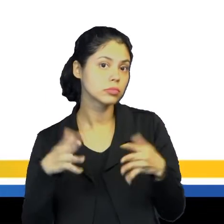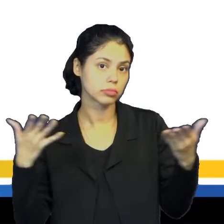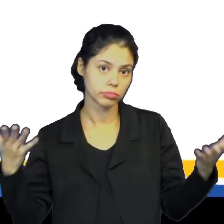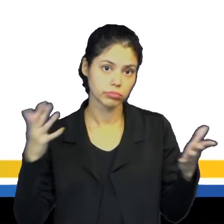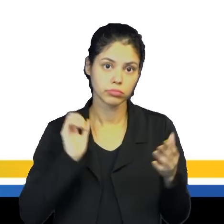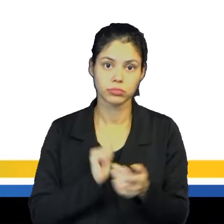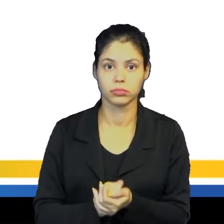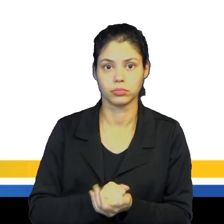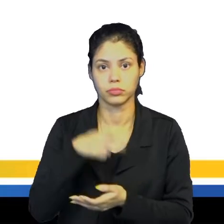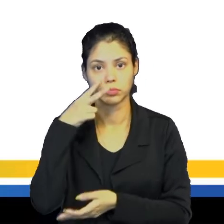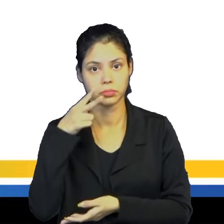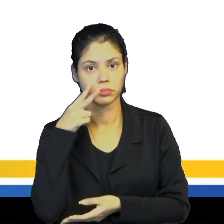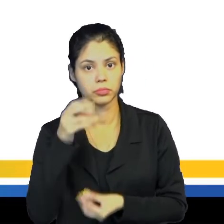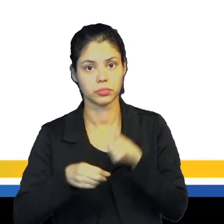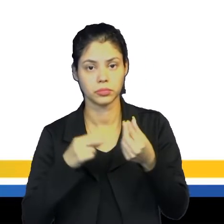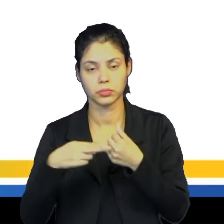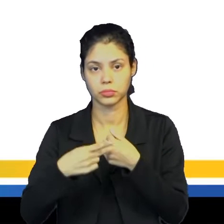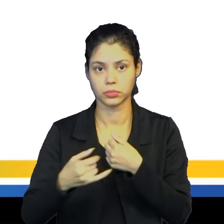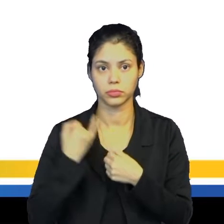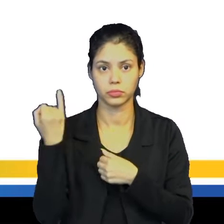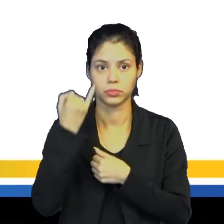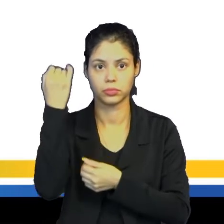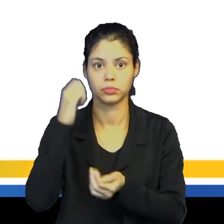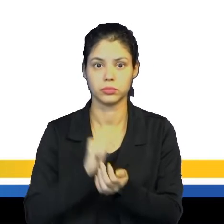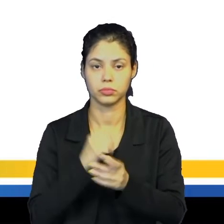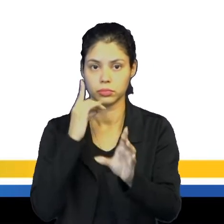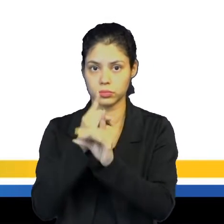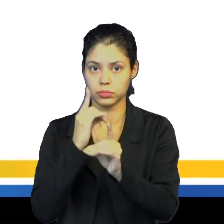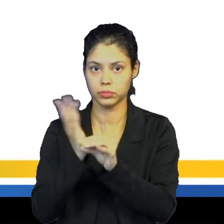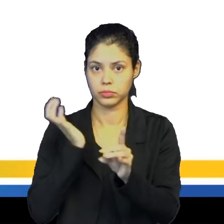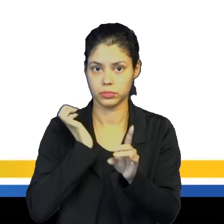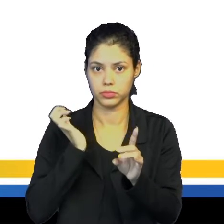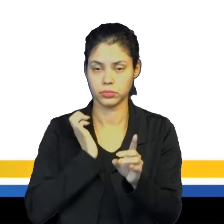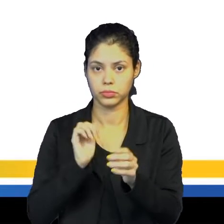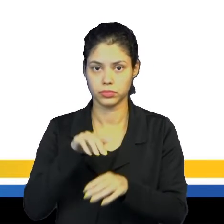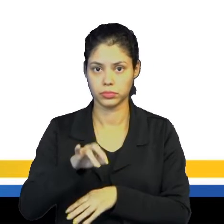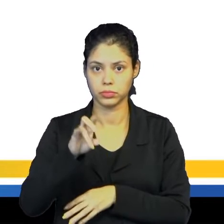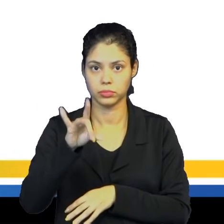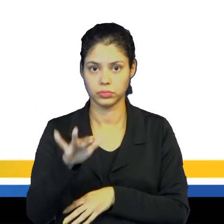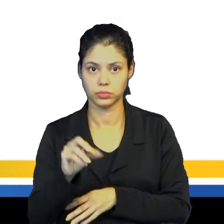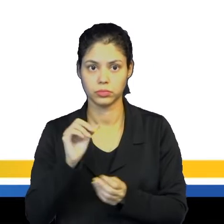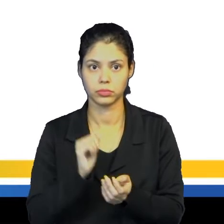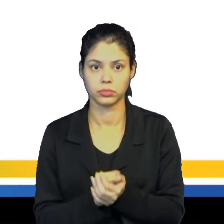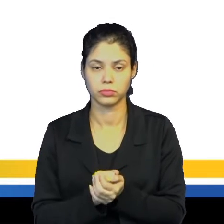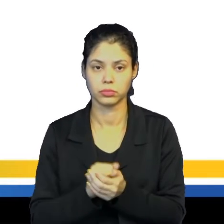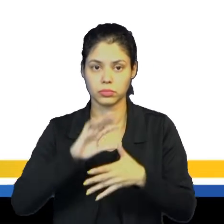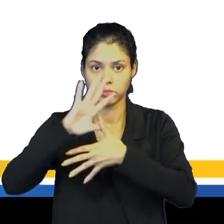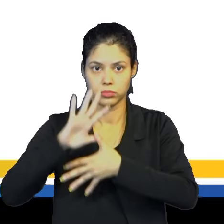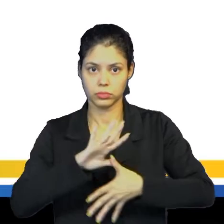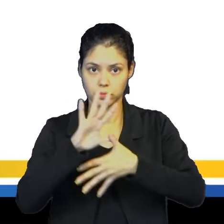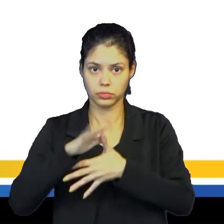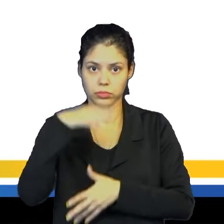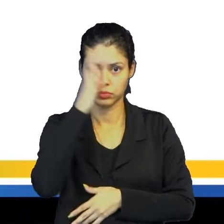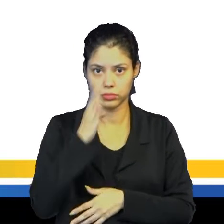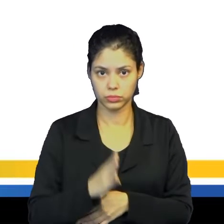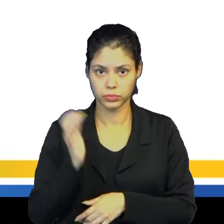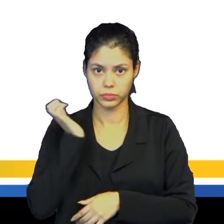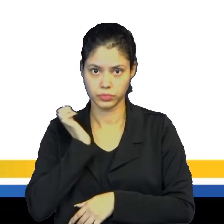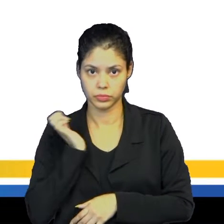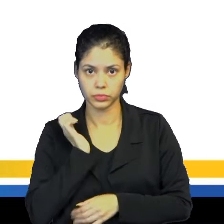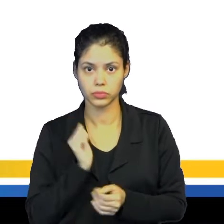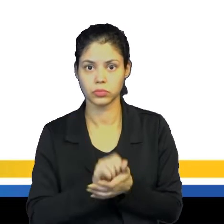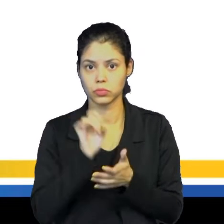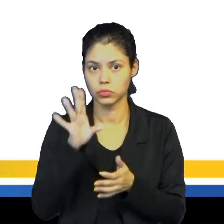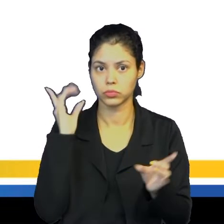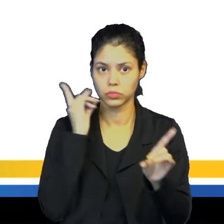Finalmente, né, a gente cita como consequência importante o descobrimento de riquezas minerais no continente americano. No Brasil, essas